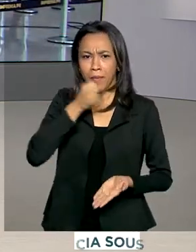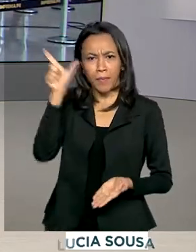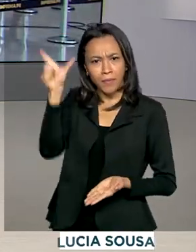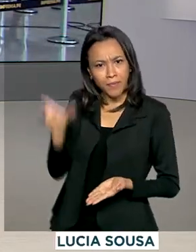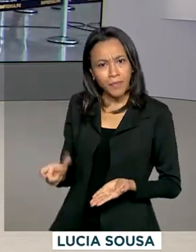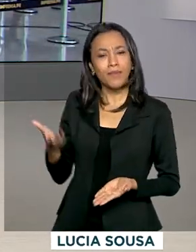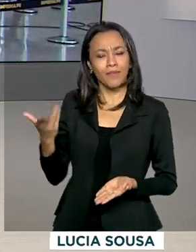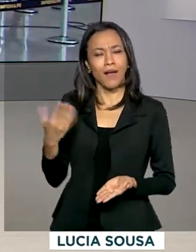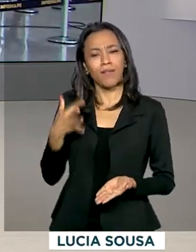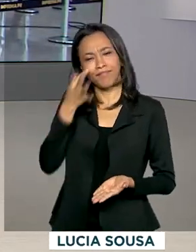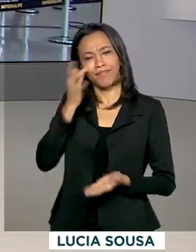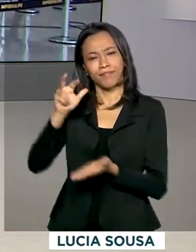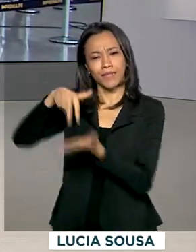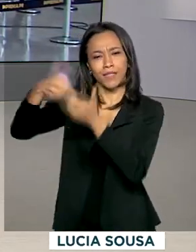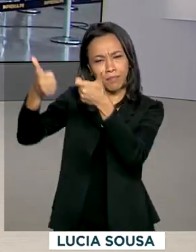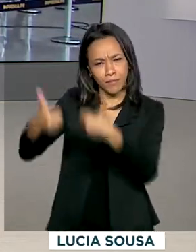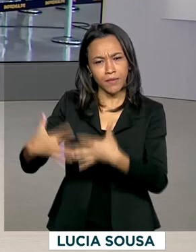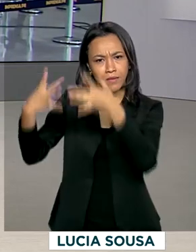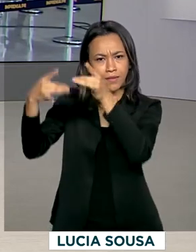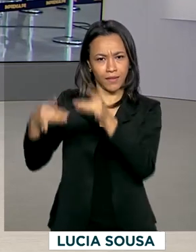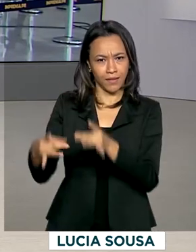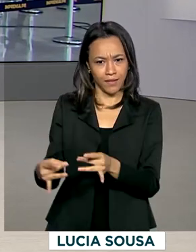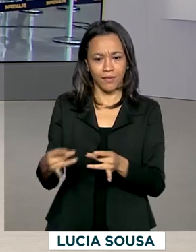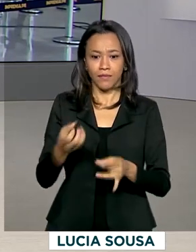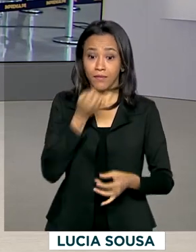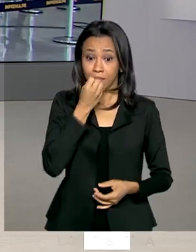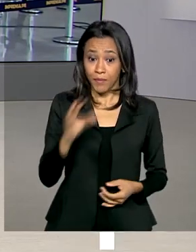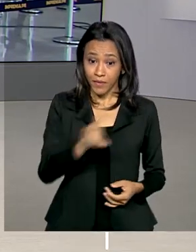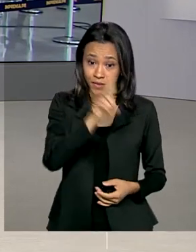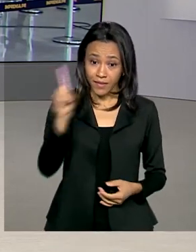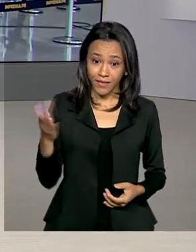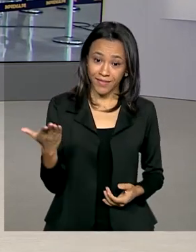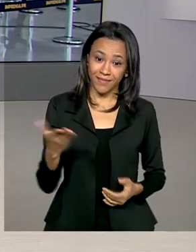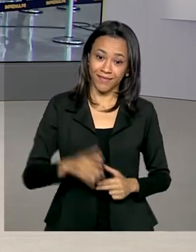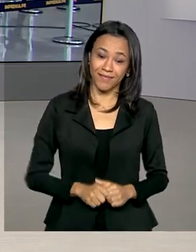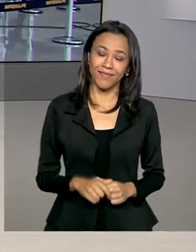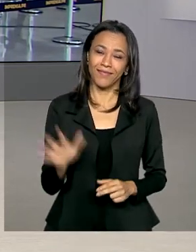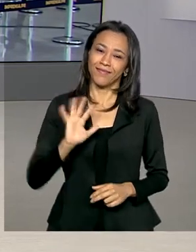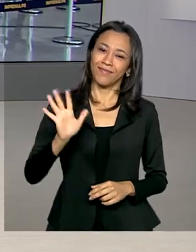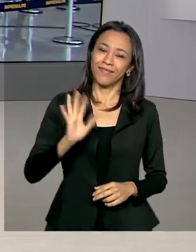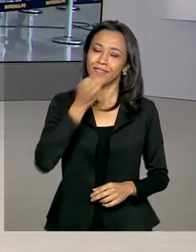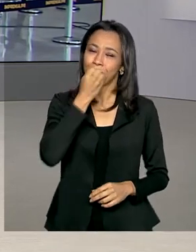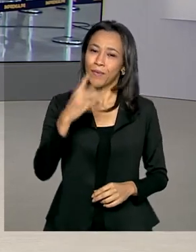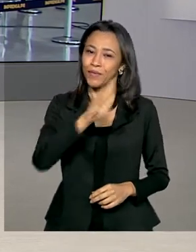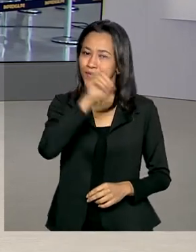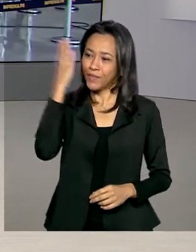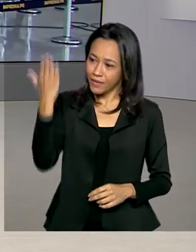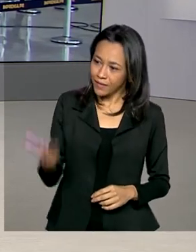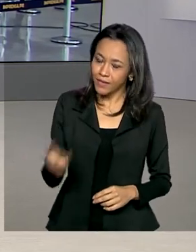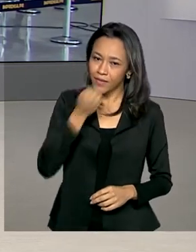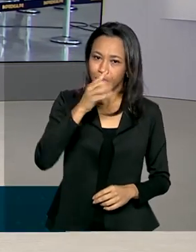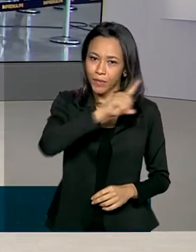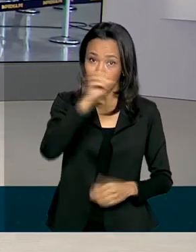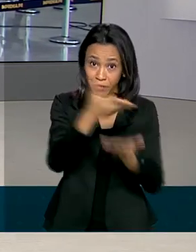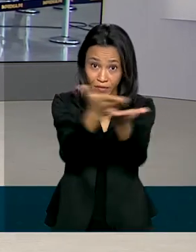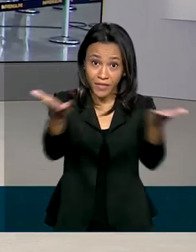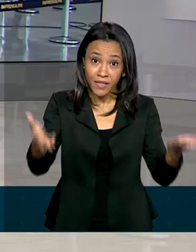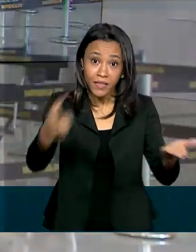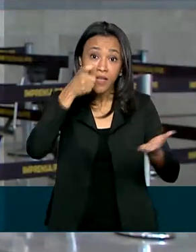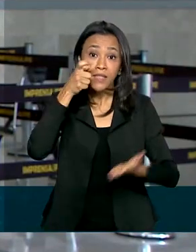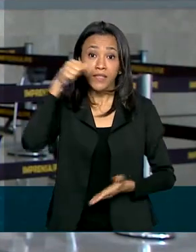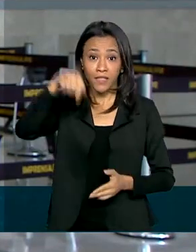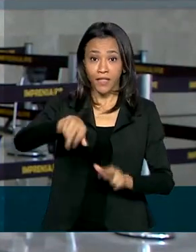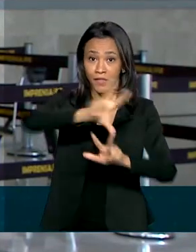Colares de Holanda conta pra gente os detalhes. Luciana, bom dia. Oi Renata, bom dia pra você, bom dia pra você que acompanha a TV